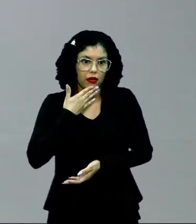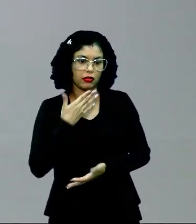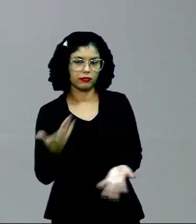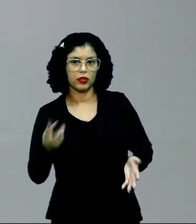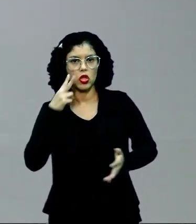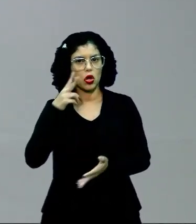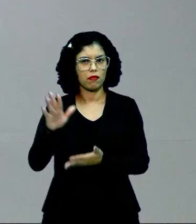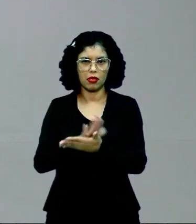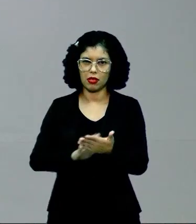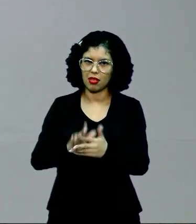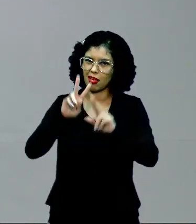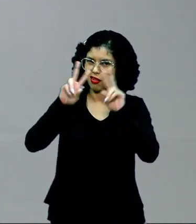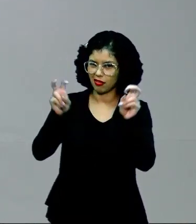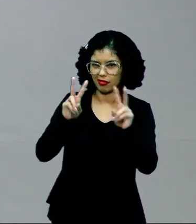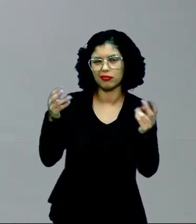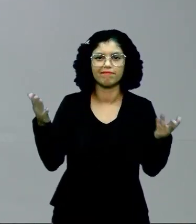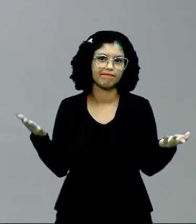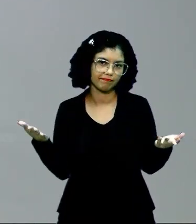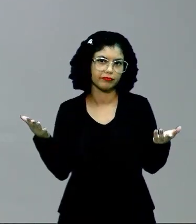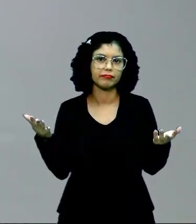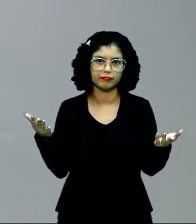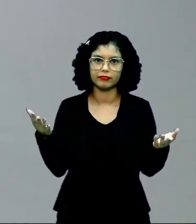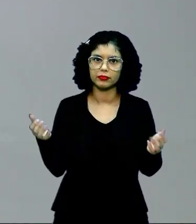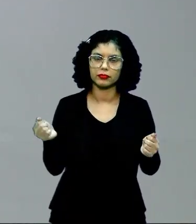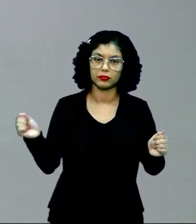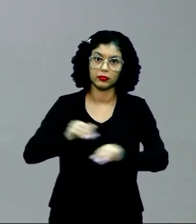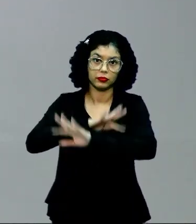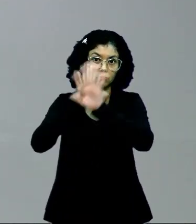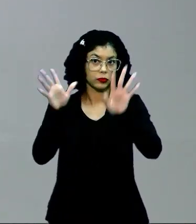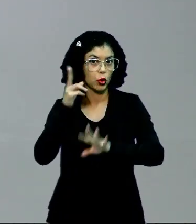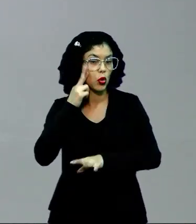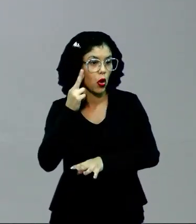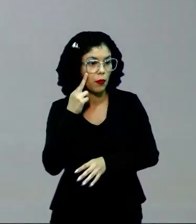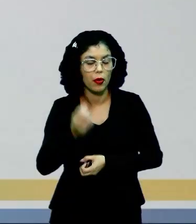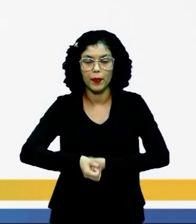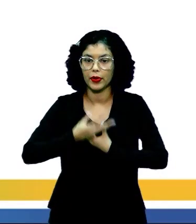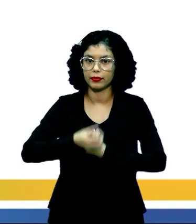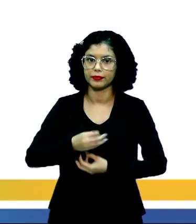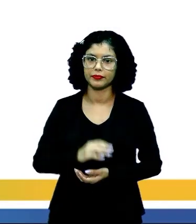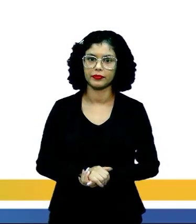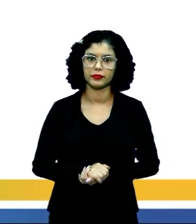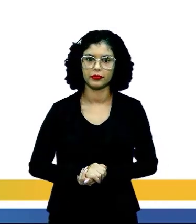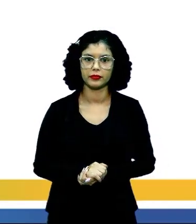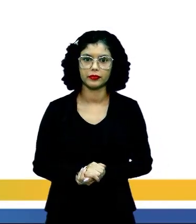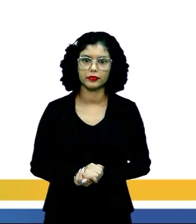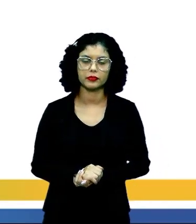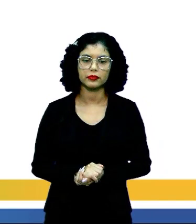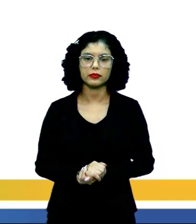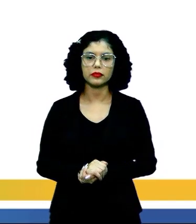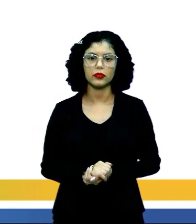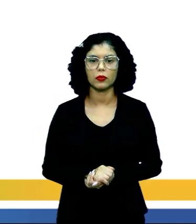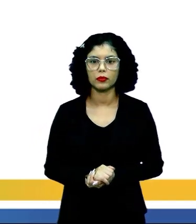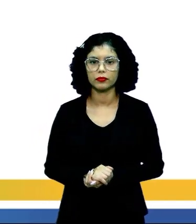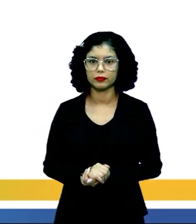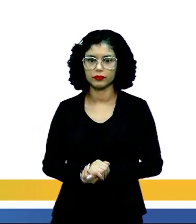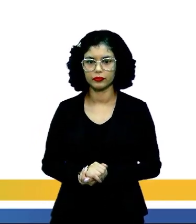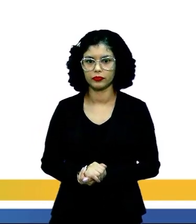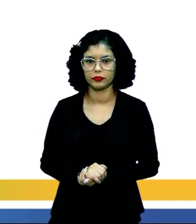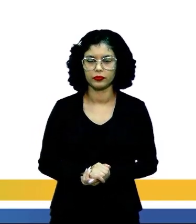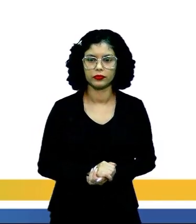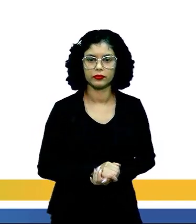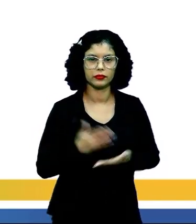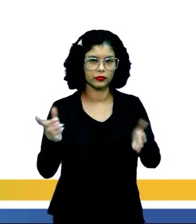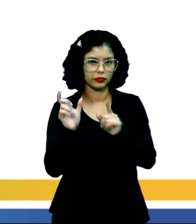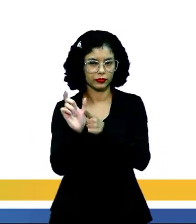Você não via essa temática tão comum em poemas. Tá bom? Vamos lá. É por isso que eu tenho essas palavras aí